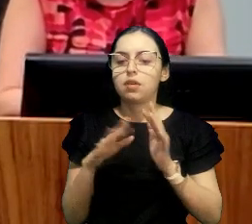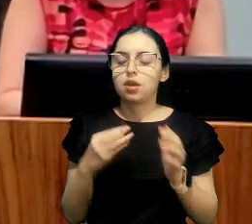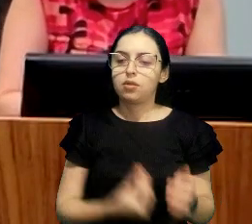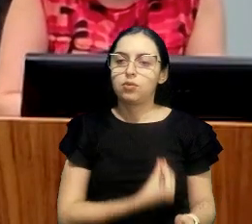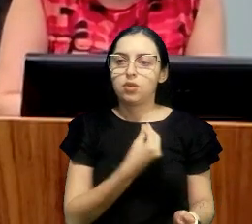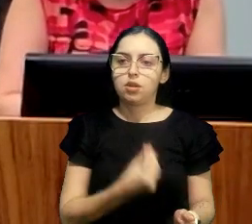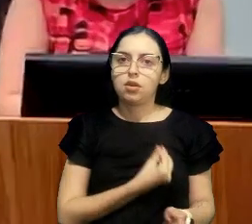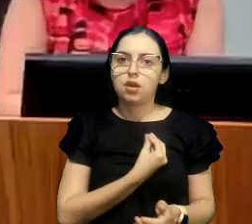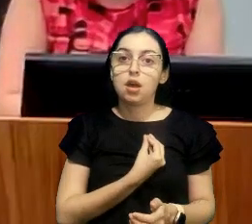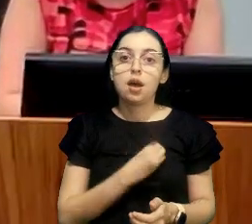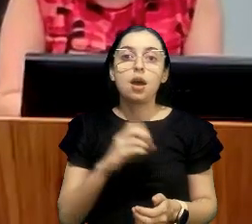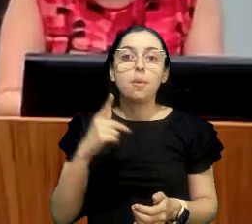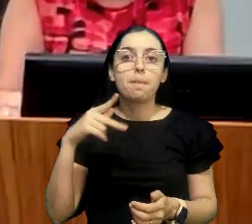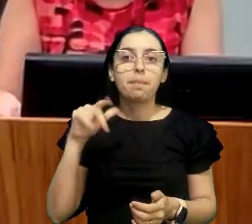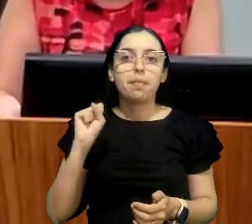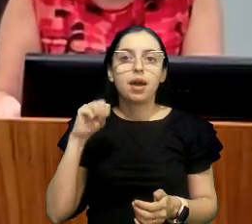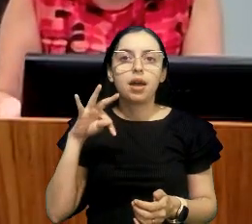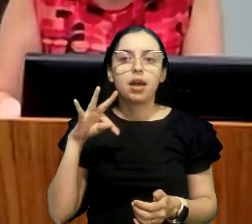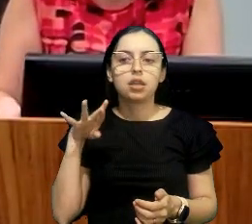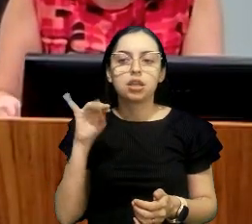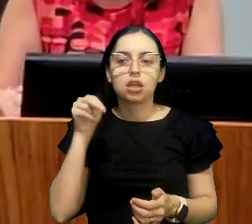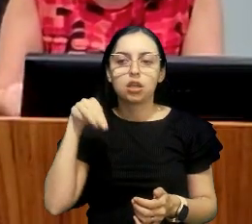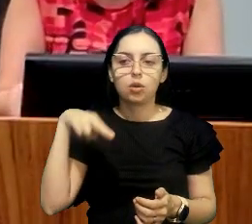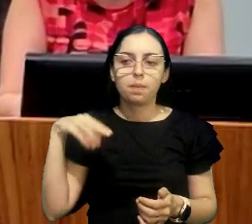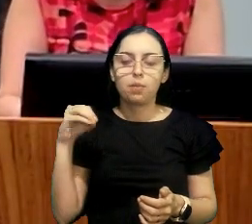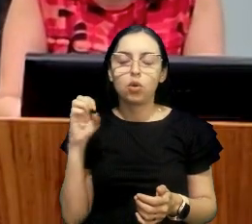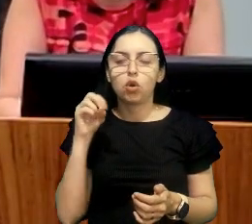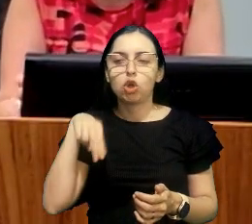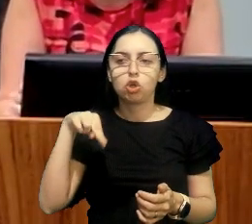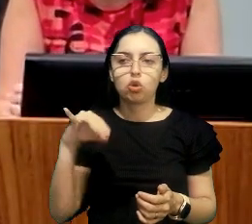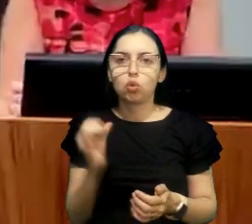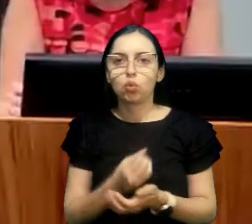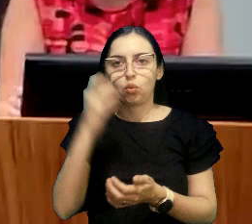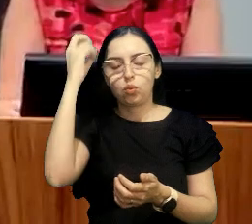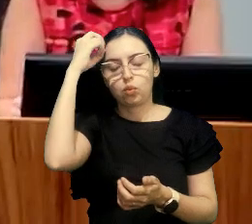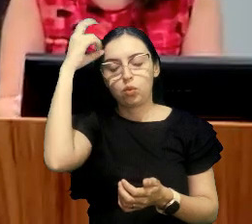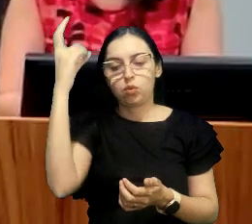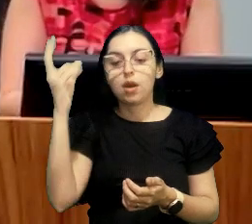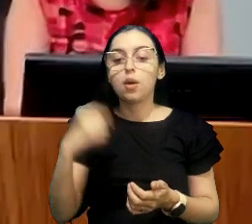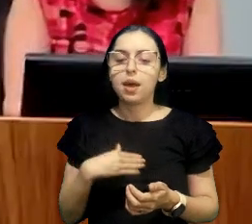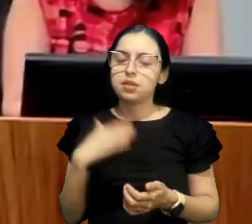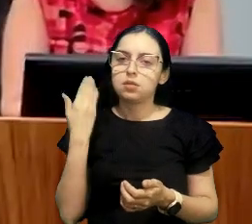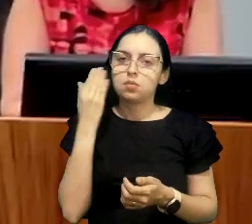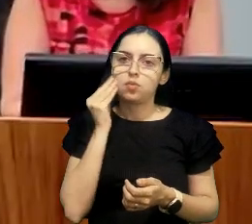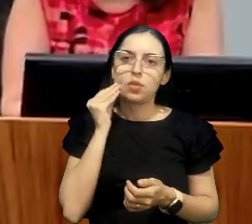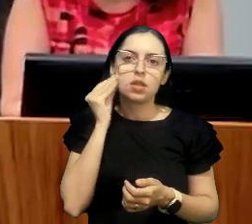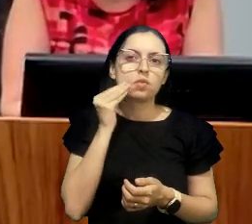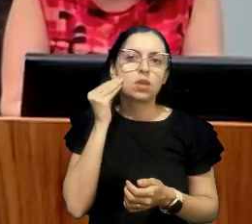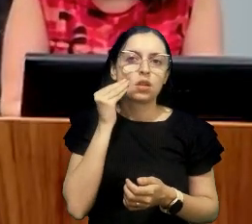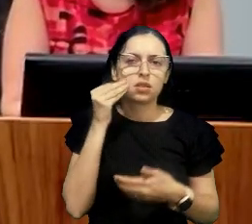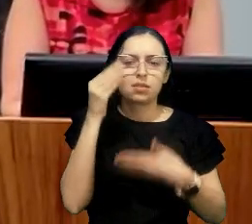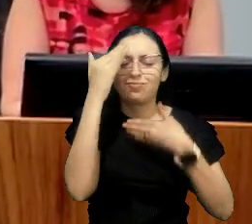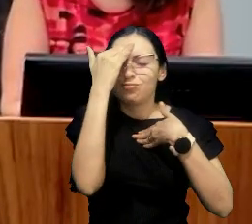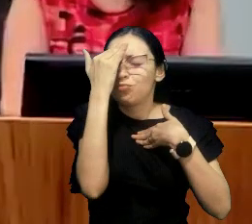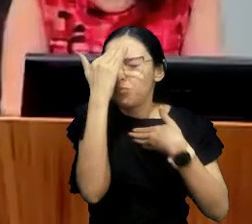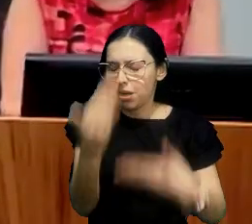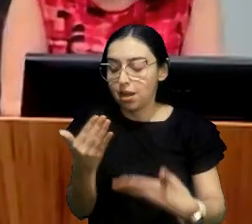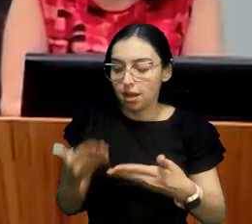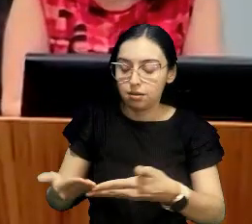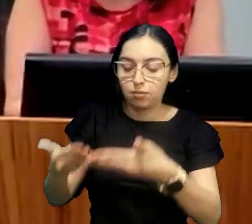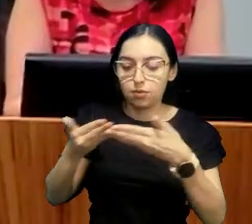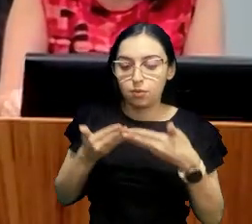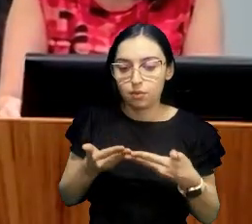patrimônio cultural, essa é a minha experiência e eu agradeço imensamente à doutora Raikler por ter me convidado e ter